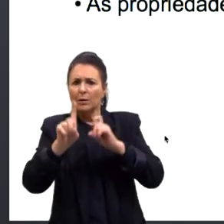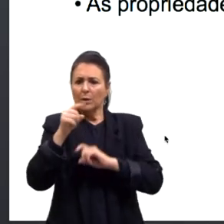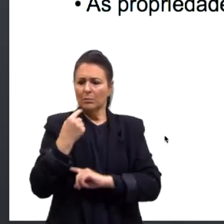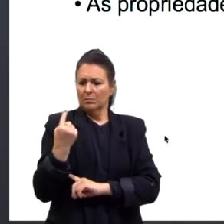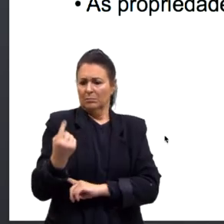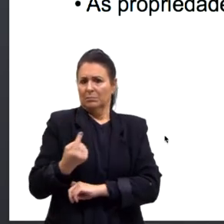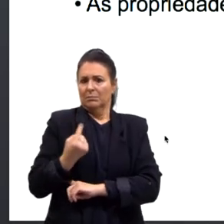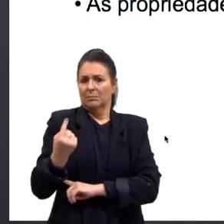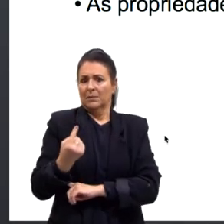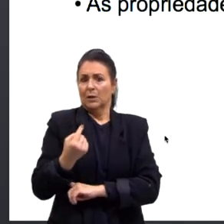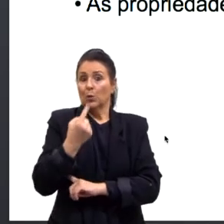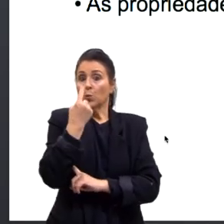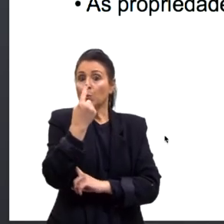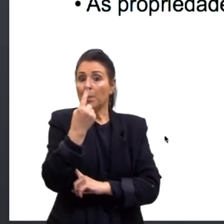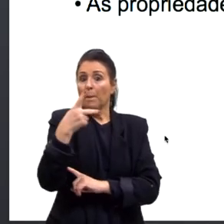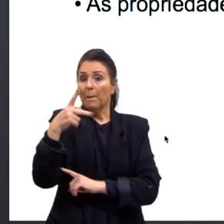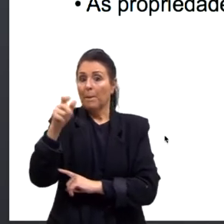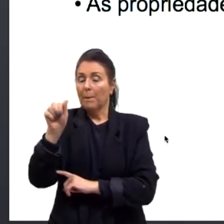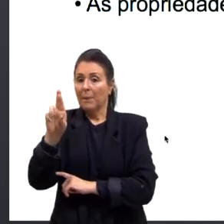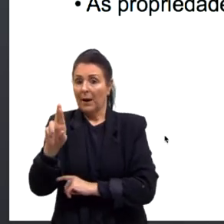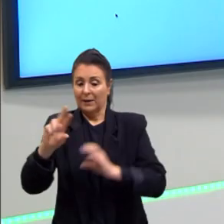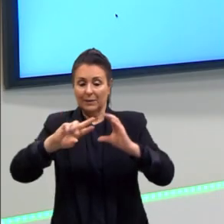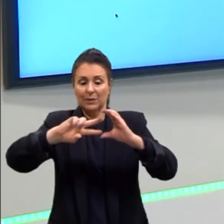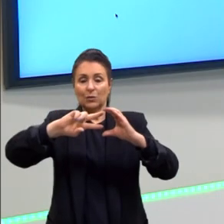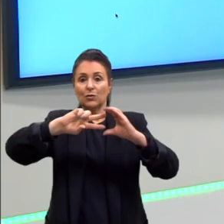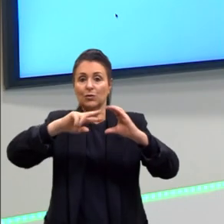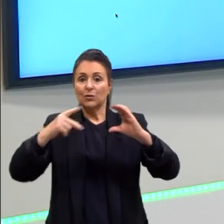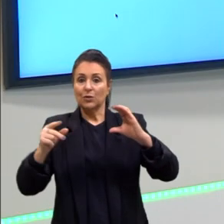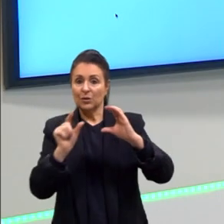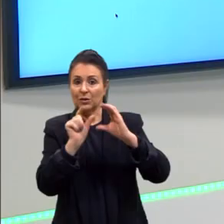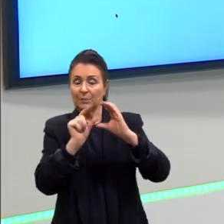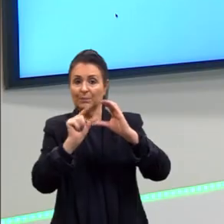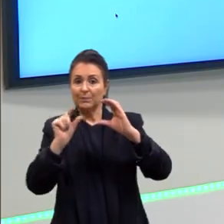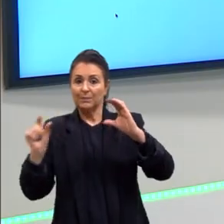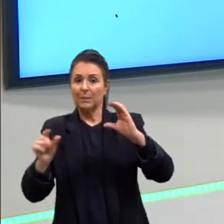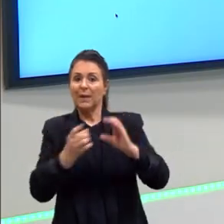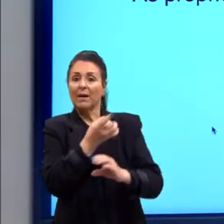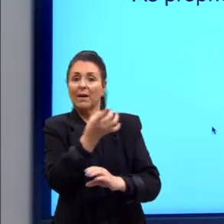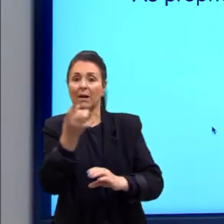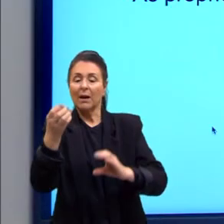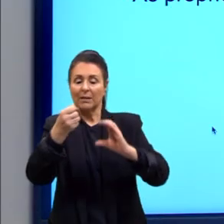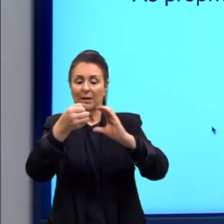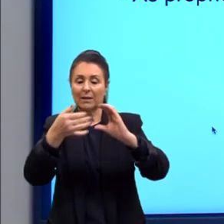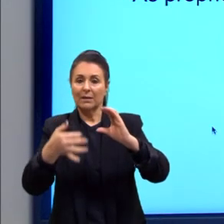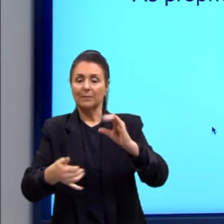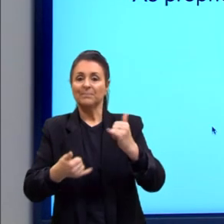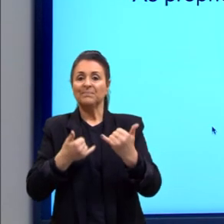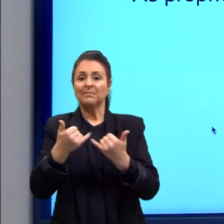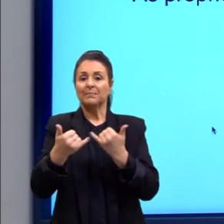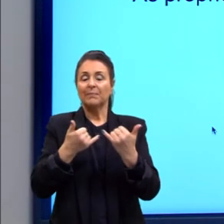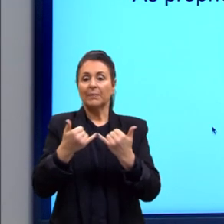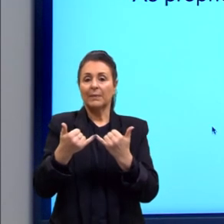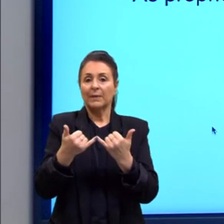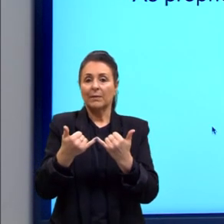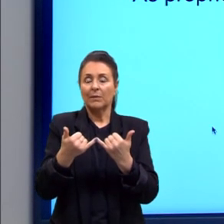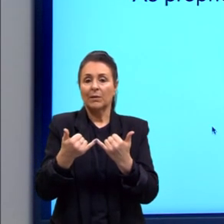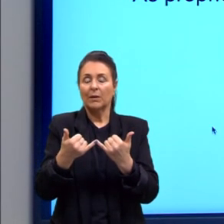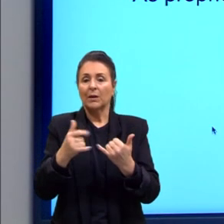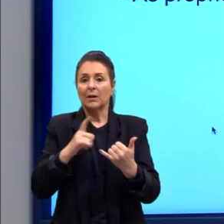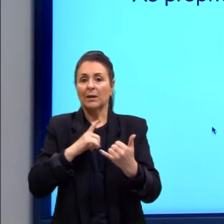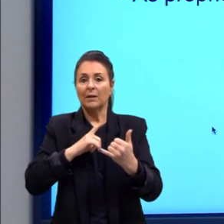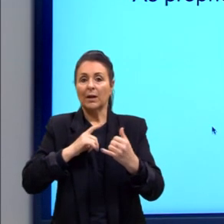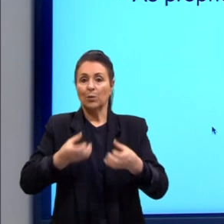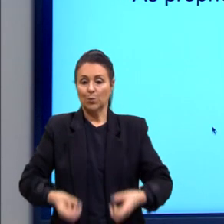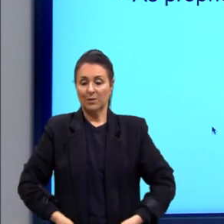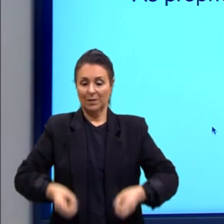e detêm um par de gene para cada característica. Então, aqui um exemplo. Então, temos os